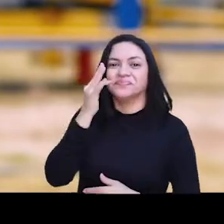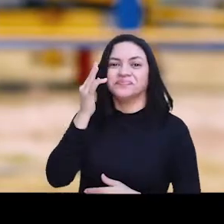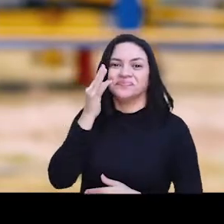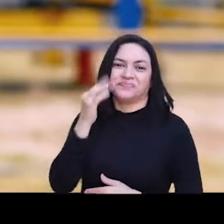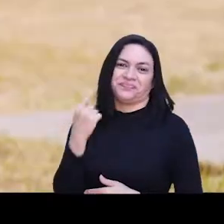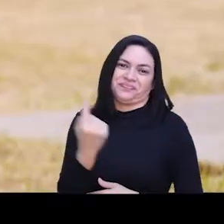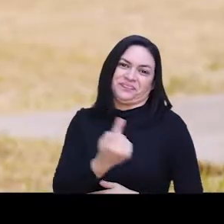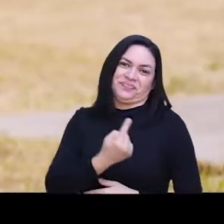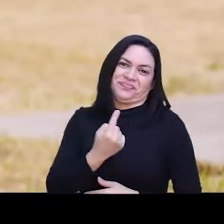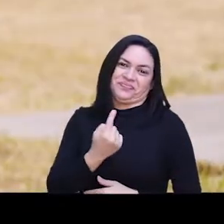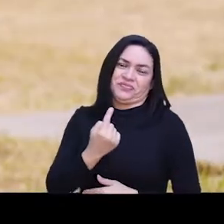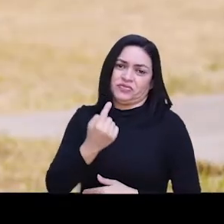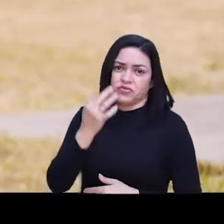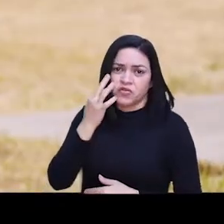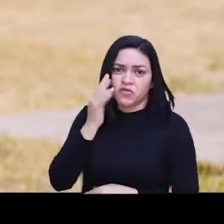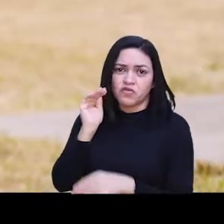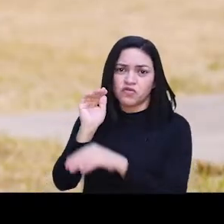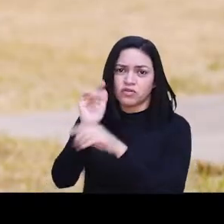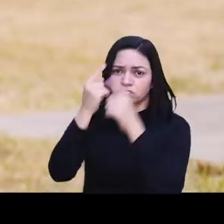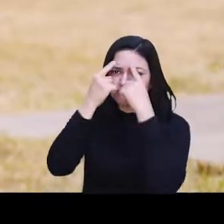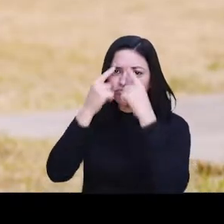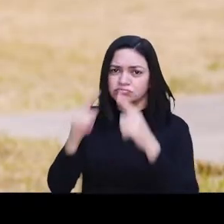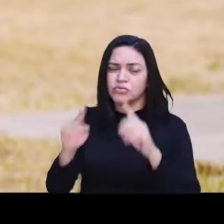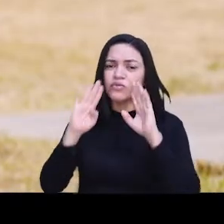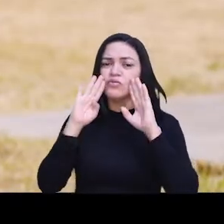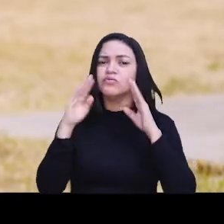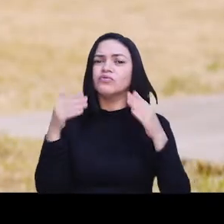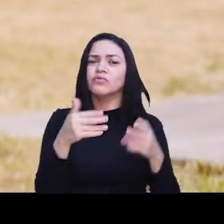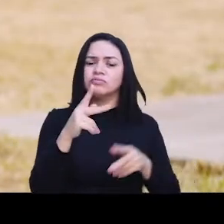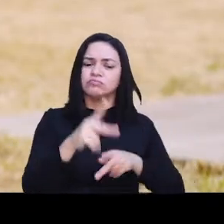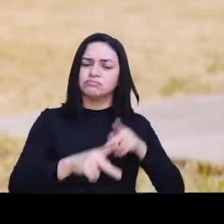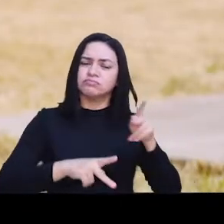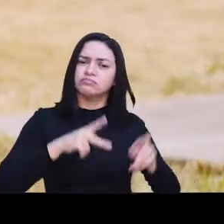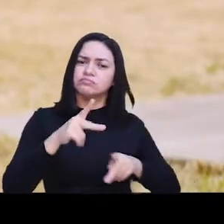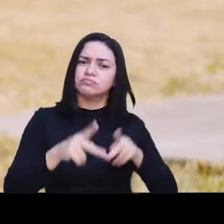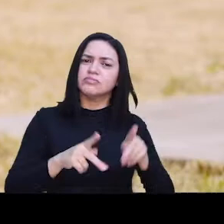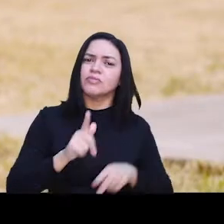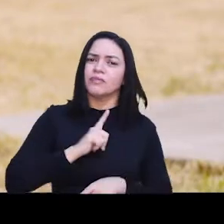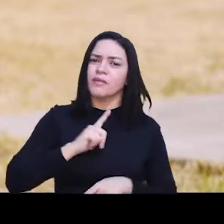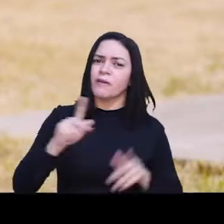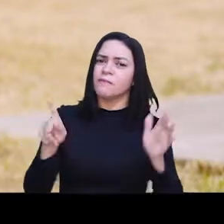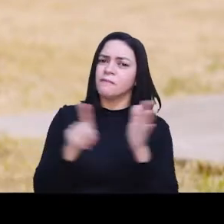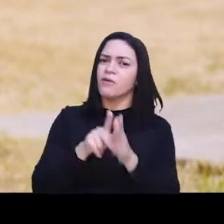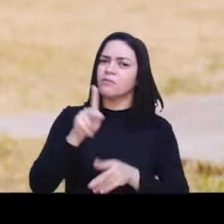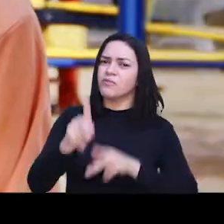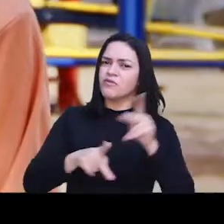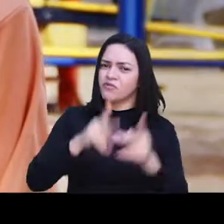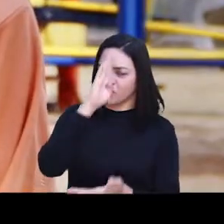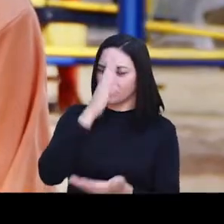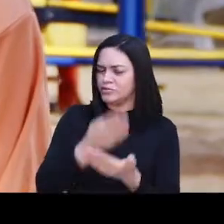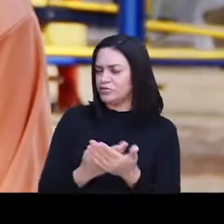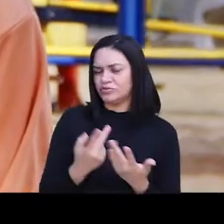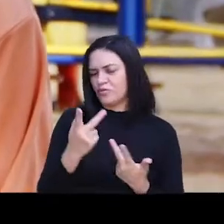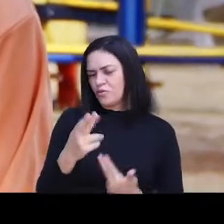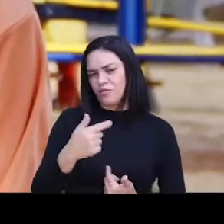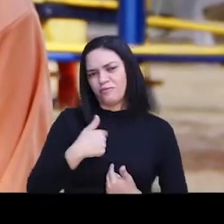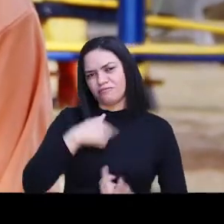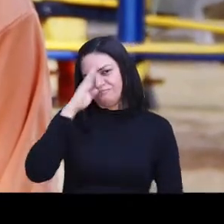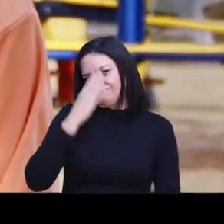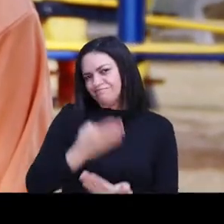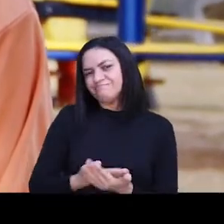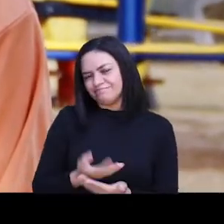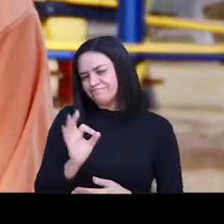Flávio Dino. Ele é uma pessoa muito humilde, voltada pro povo. É uma pessoa do povo. Acredito como eu